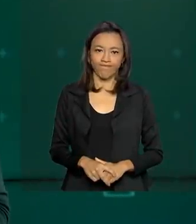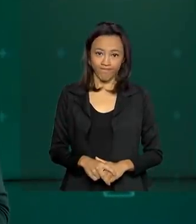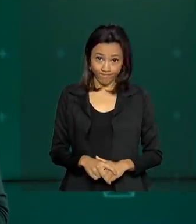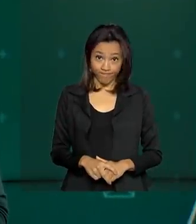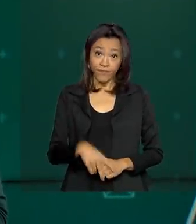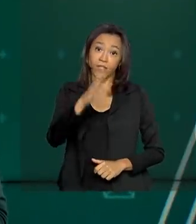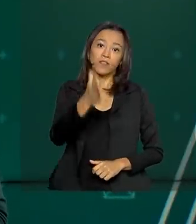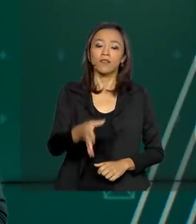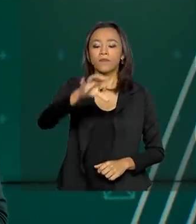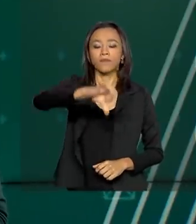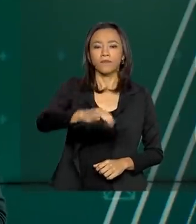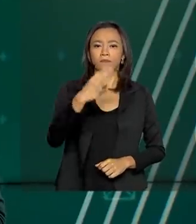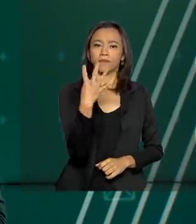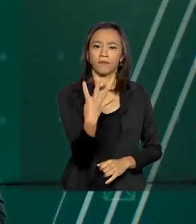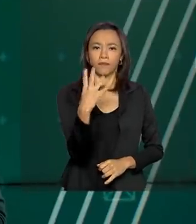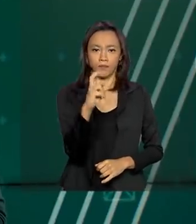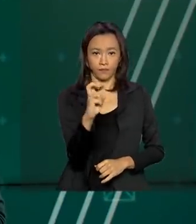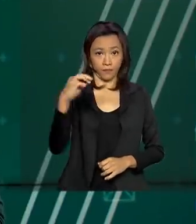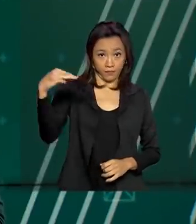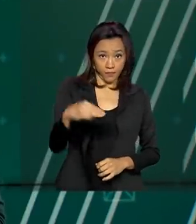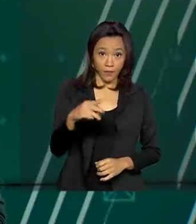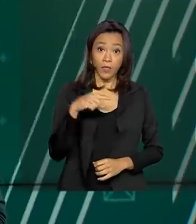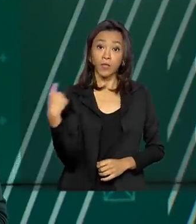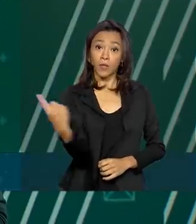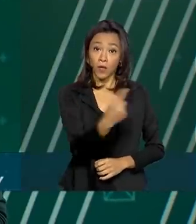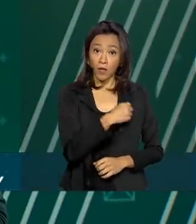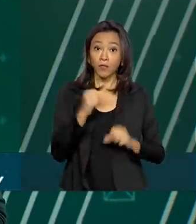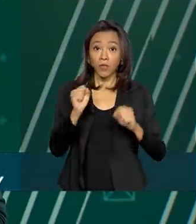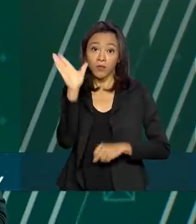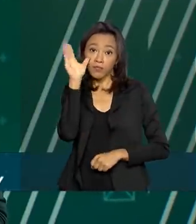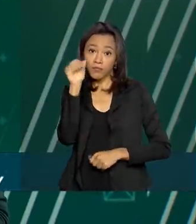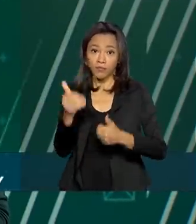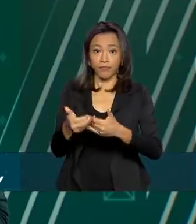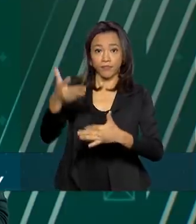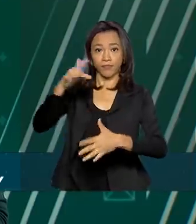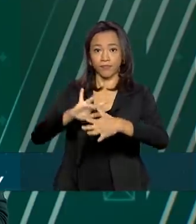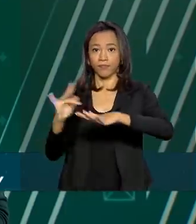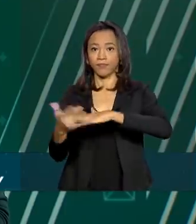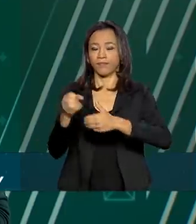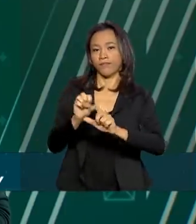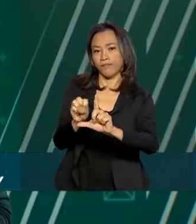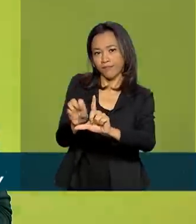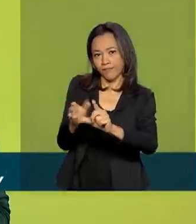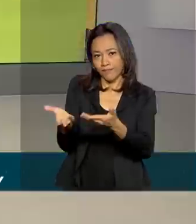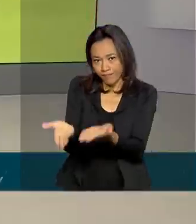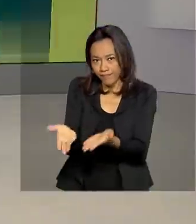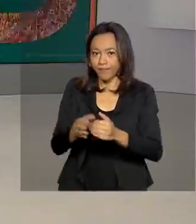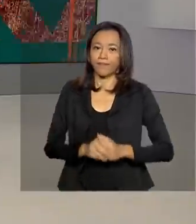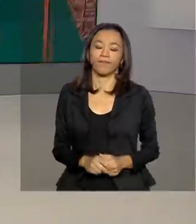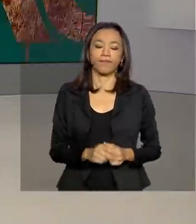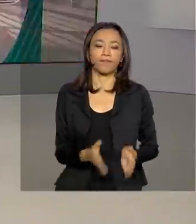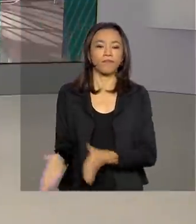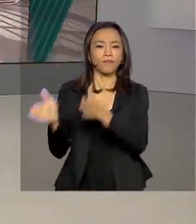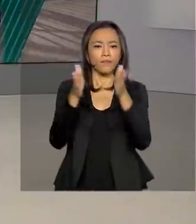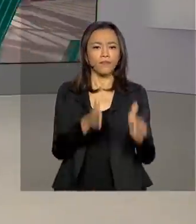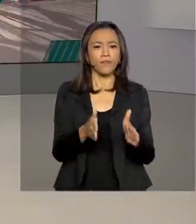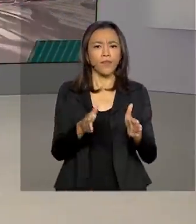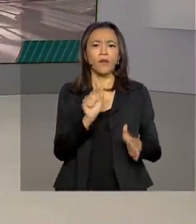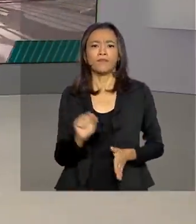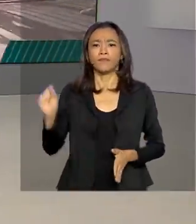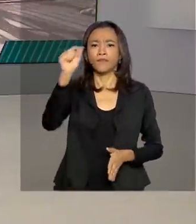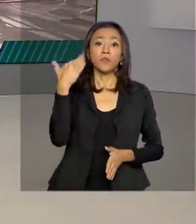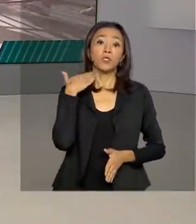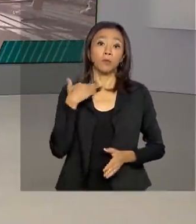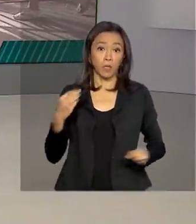São 9 horas e 45 minutos. Nós estamos ao vivo também pelas redes sociais. As agências